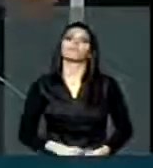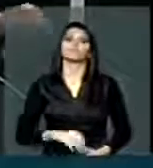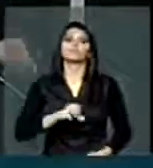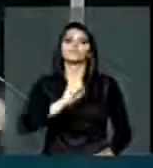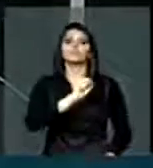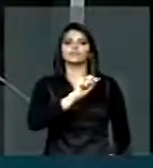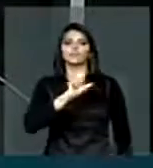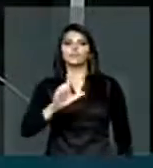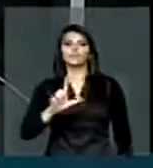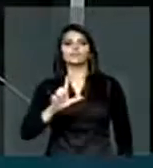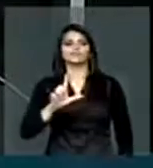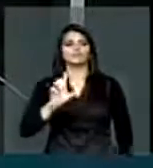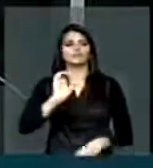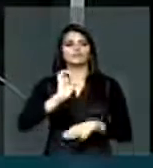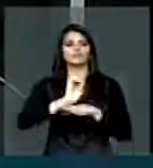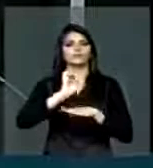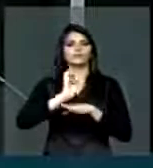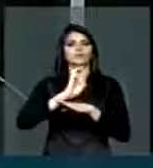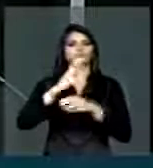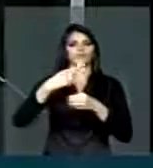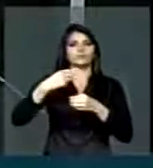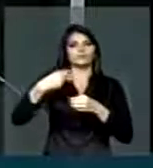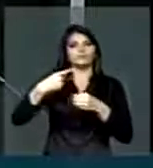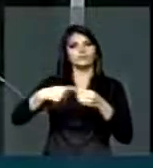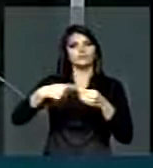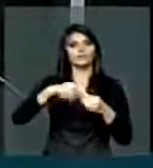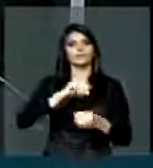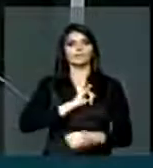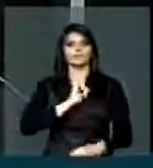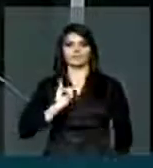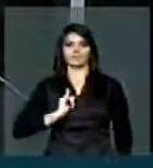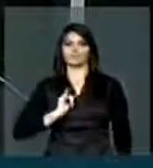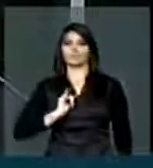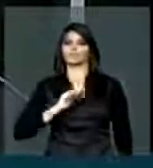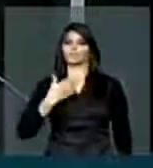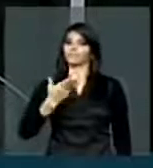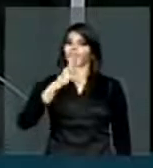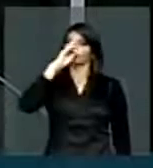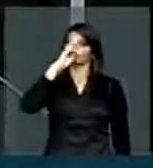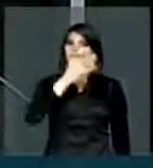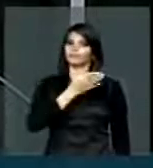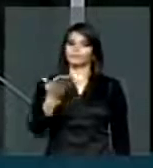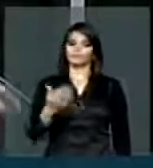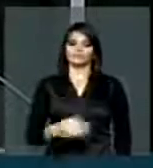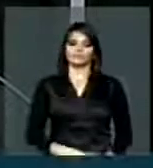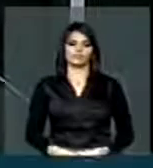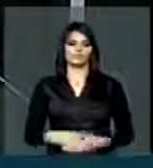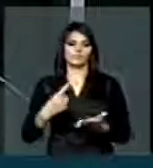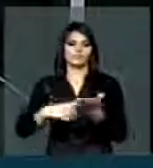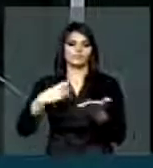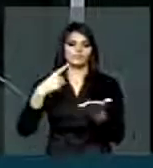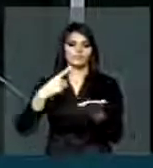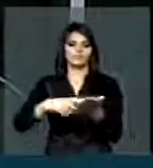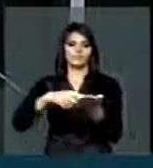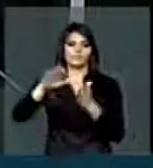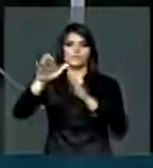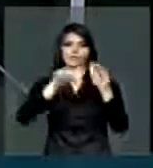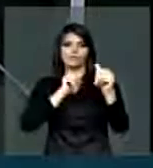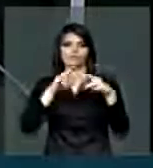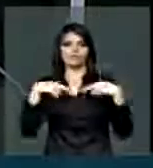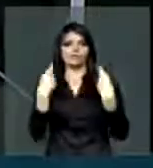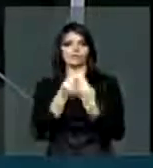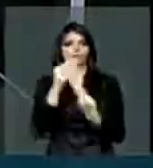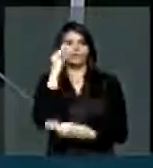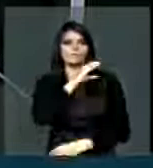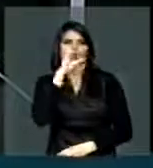Luís, para a cidade de Imperatriz. Senhores, estamos convocando uma reunião de